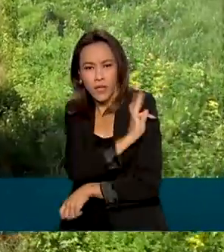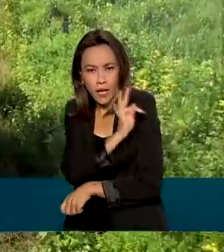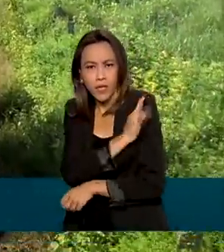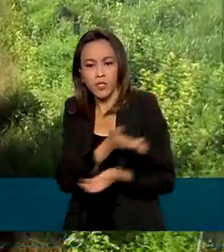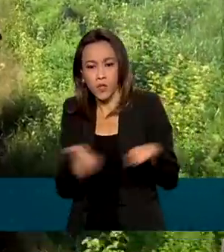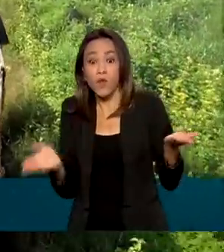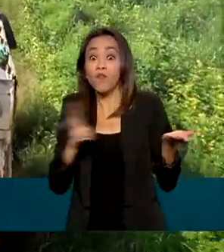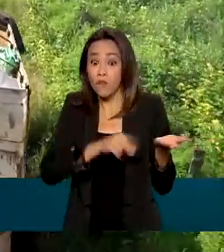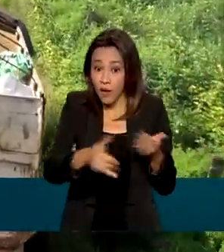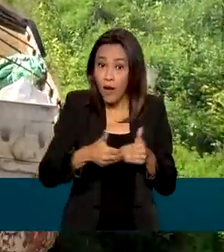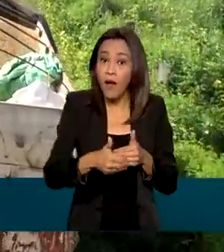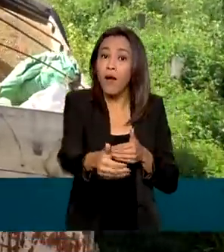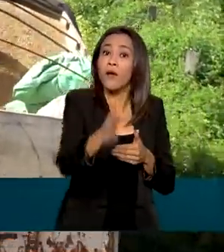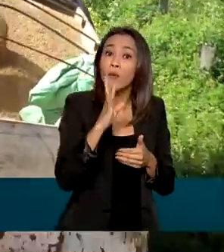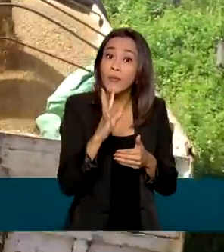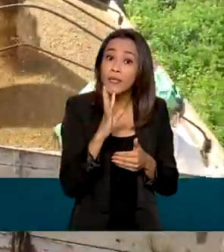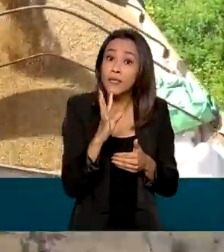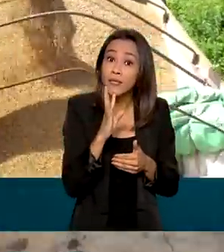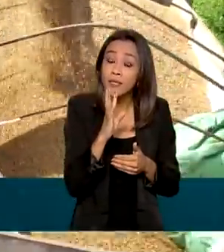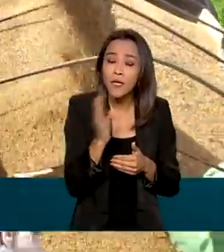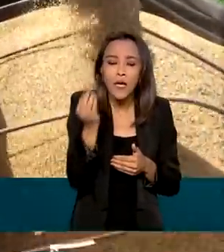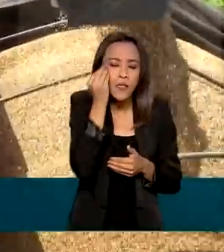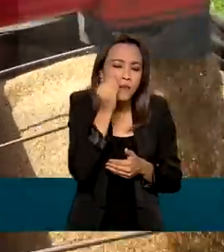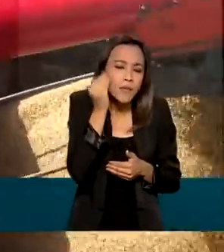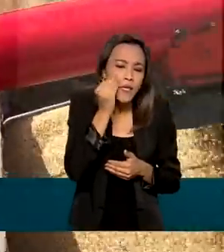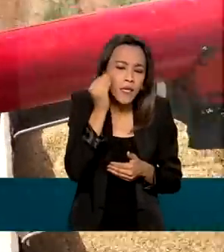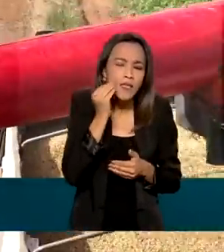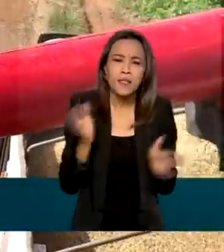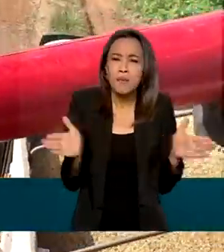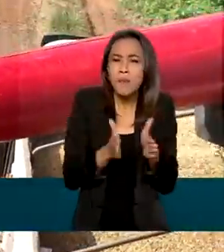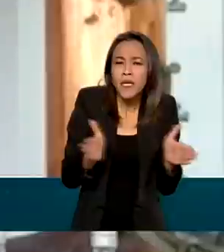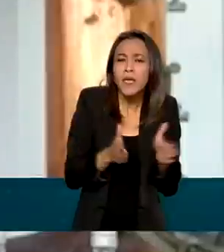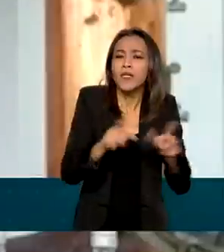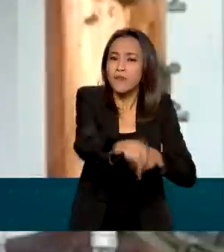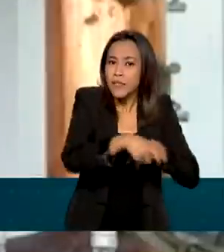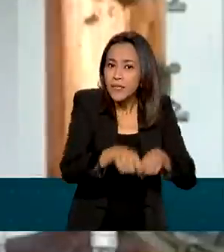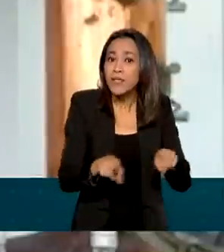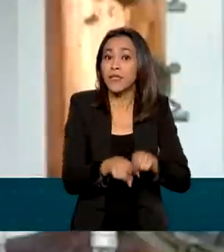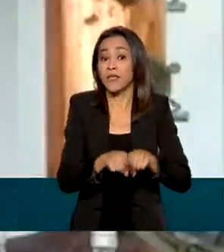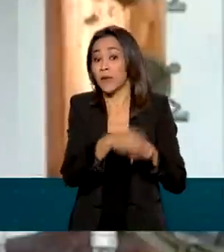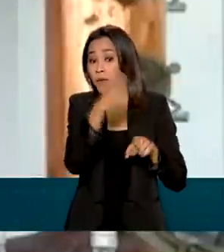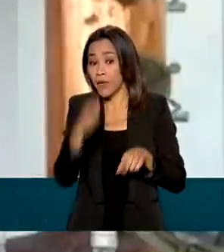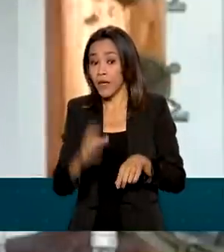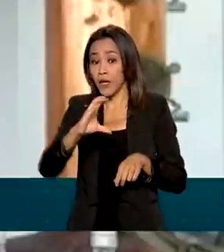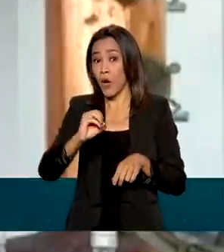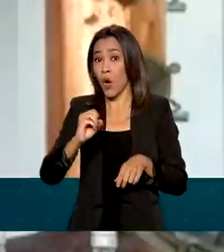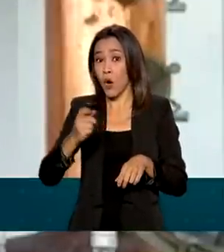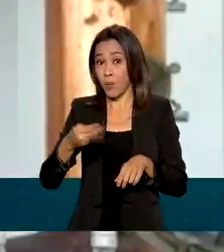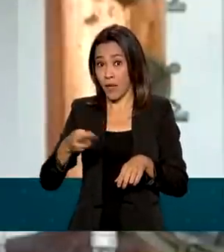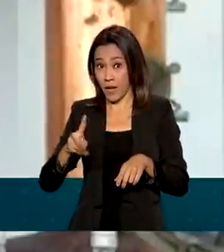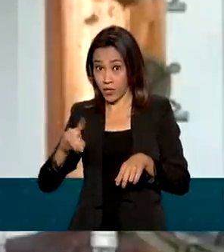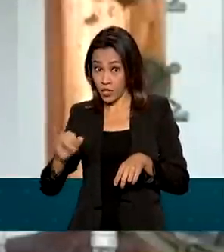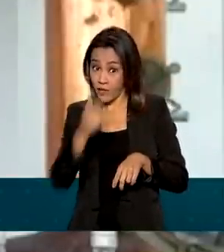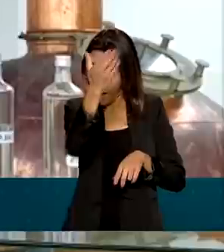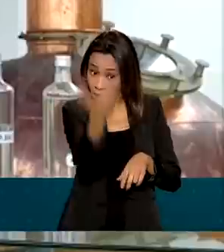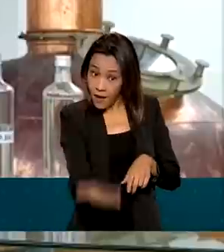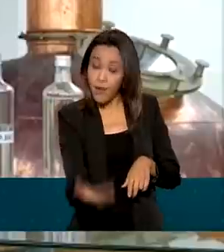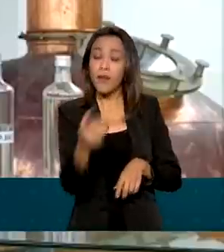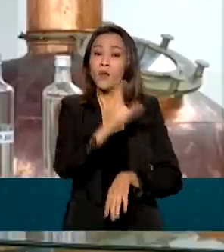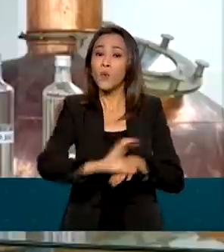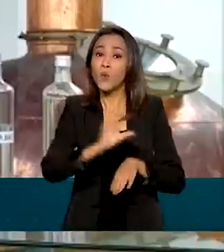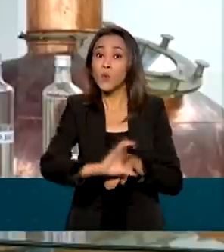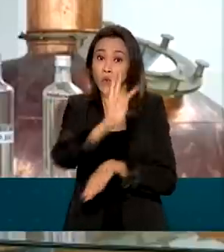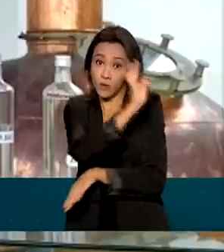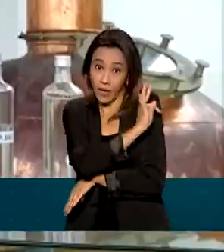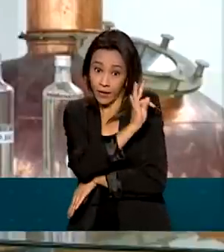conhecer, na prática, o dia a dia em pequenas fazendas e cooperativas. Aquila, que fez curso técnico em agroindústria e